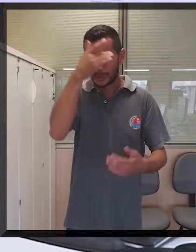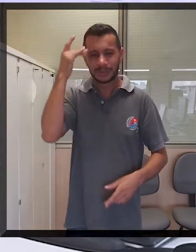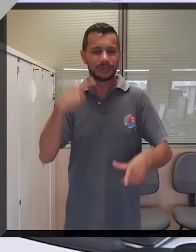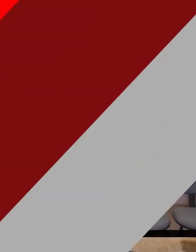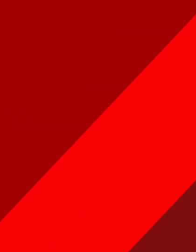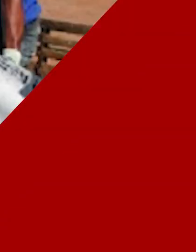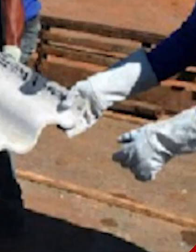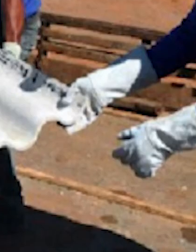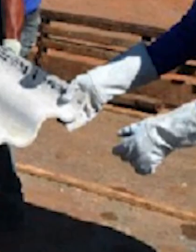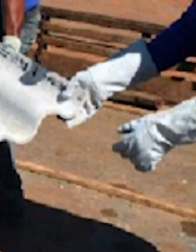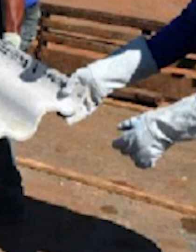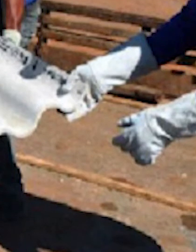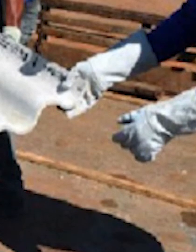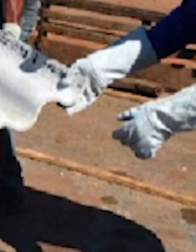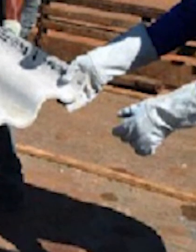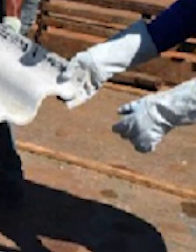trabalhadora.